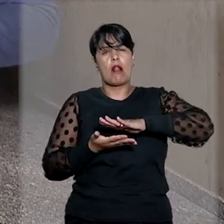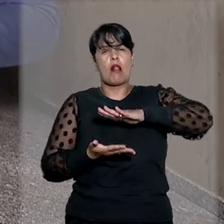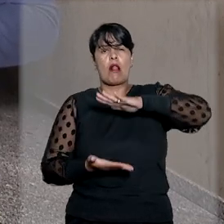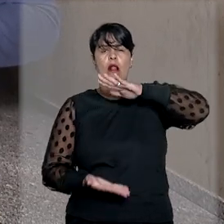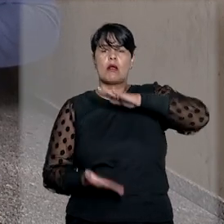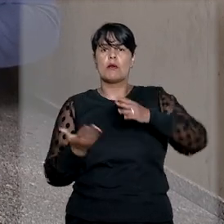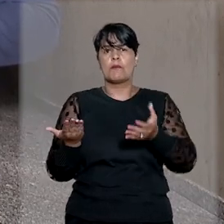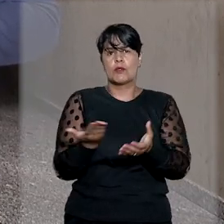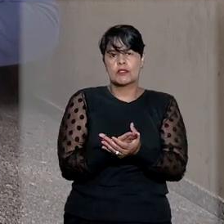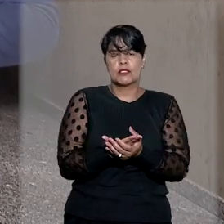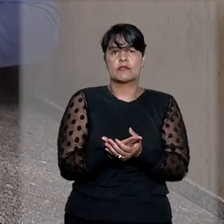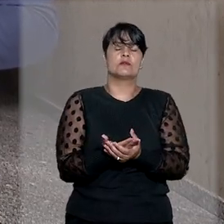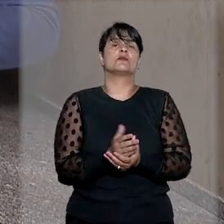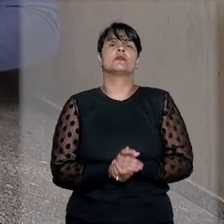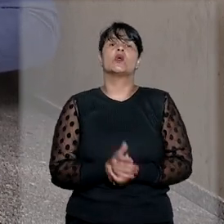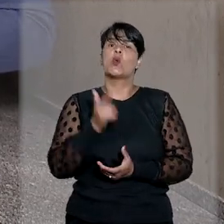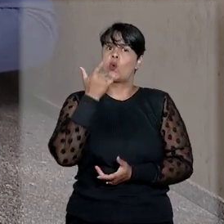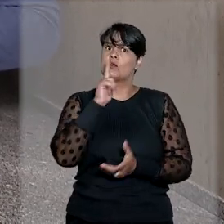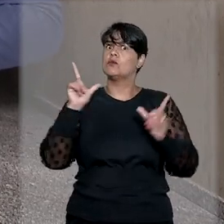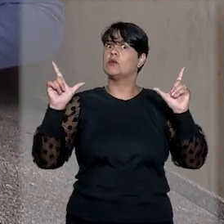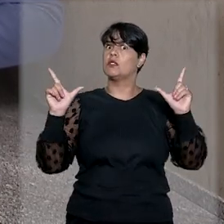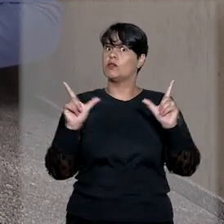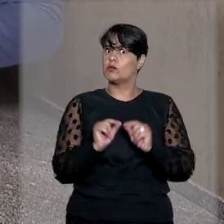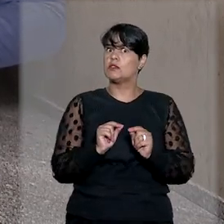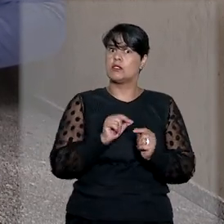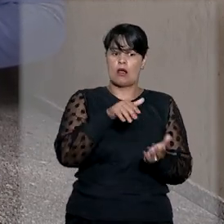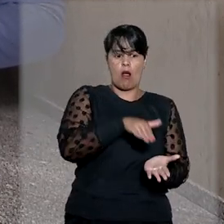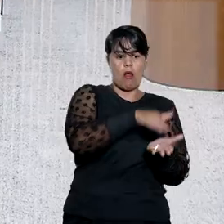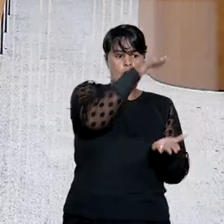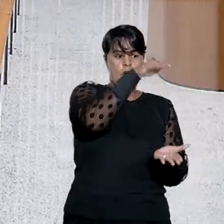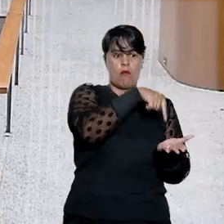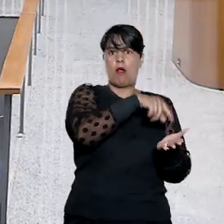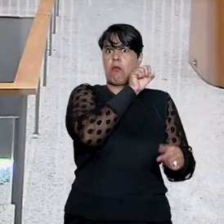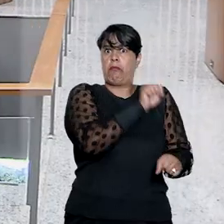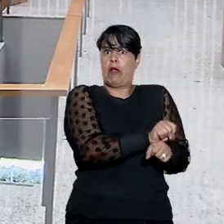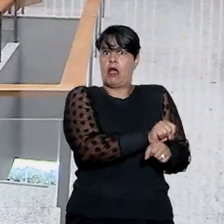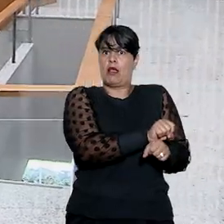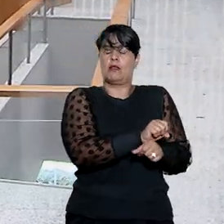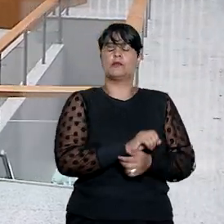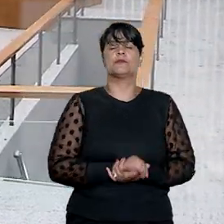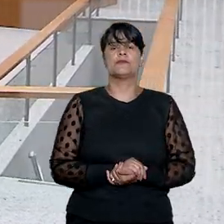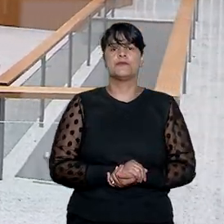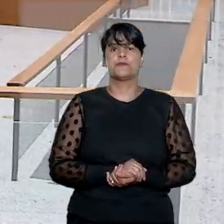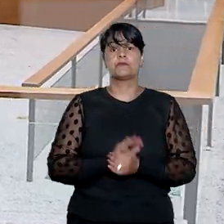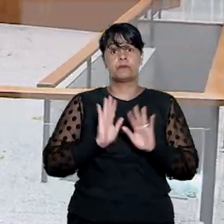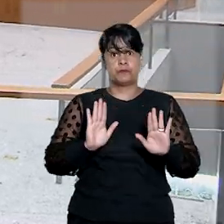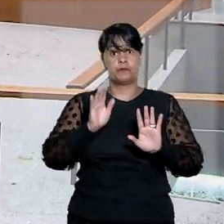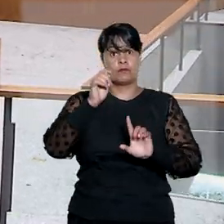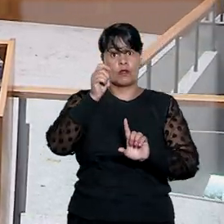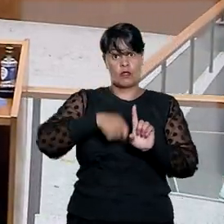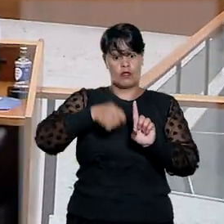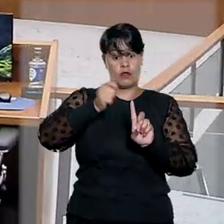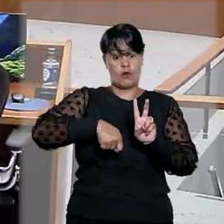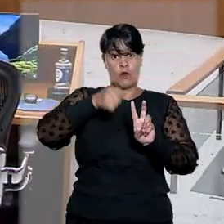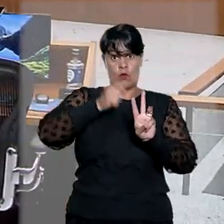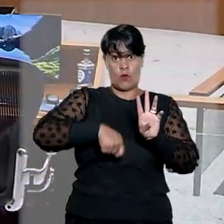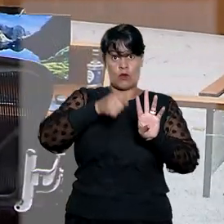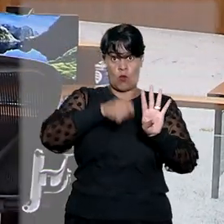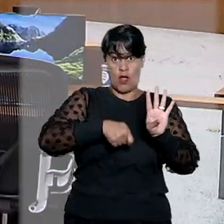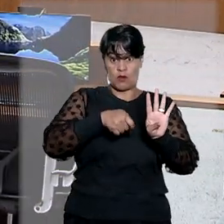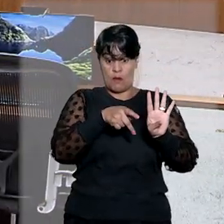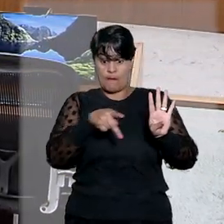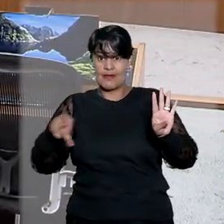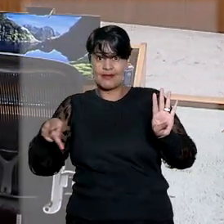processos antigos e reduzir a taxa de congestionamento. Sobre os quatro primeiros meses à frente da presidência da Corte,